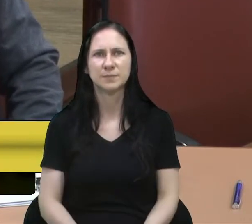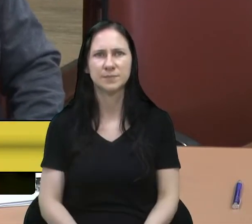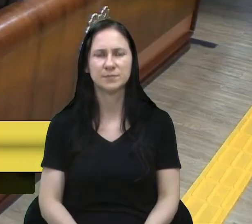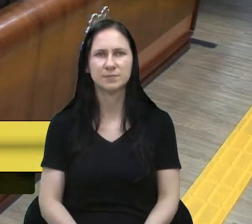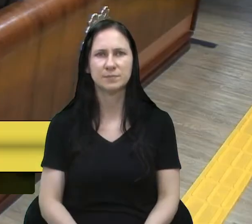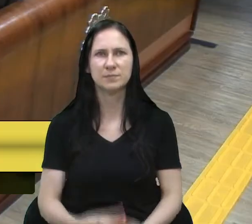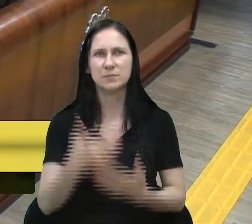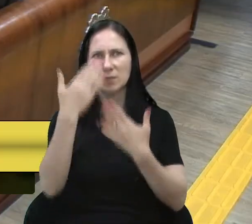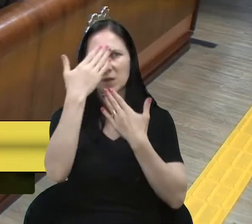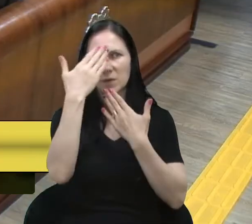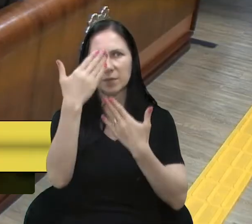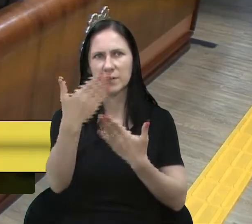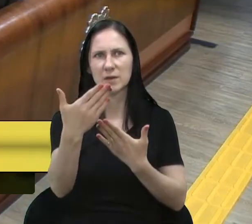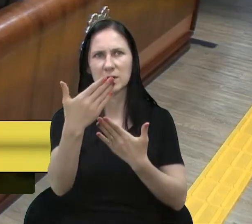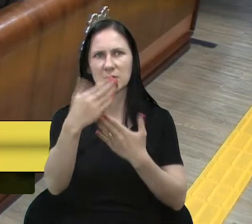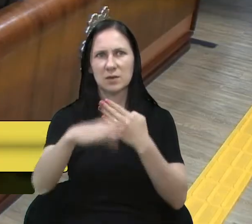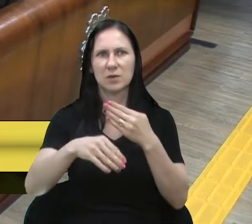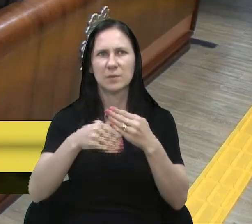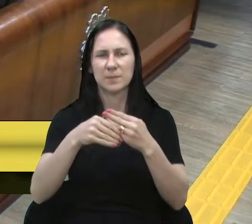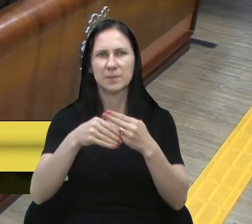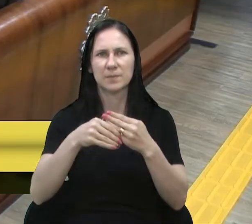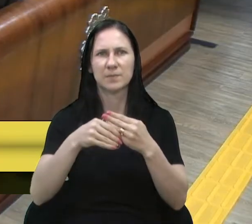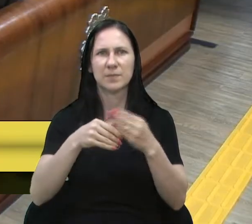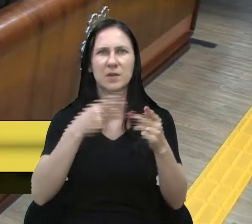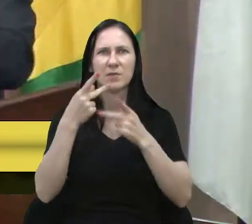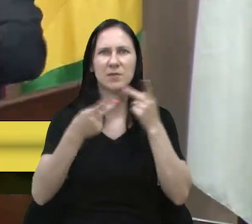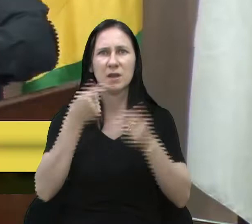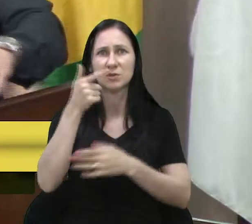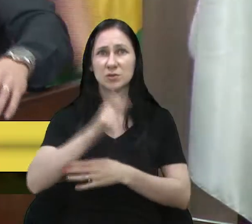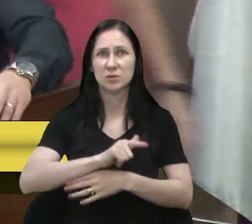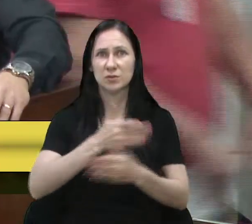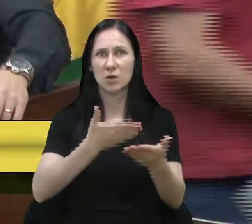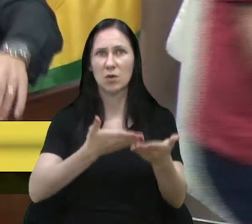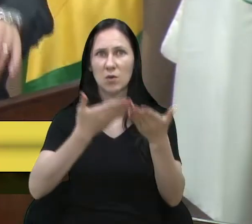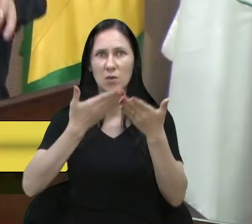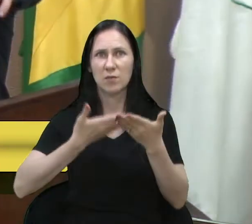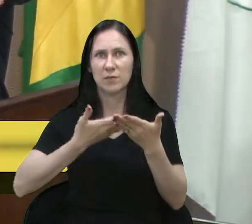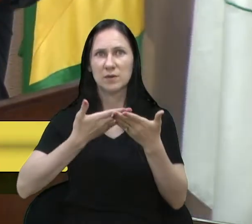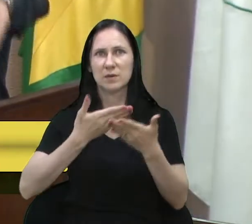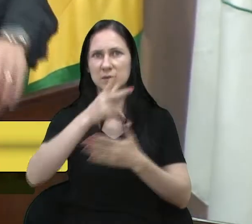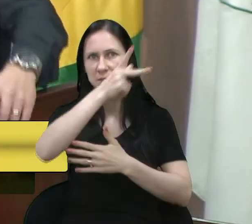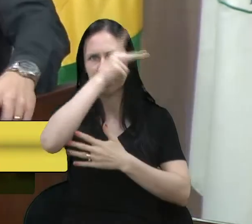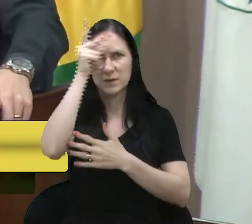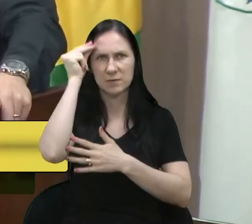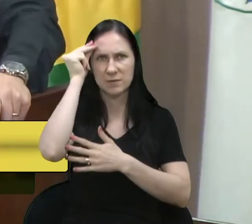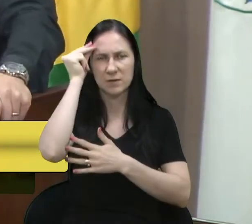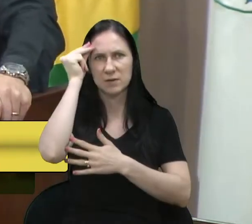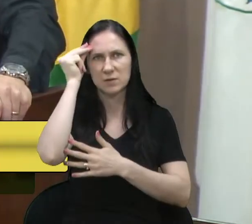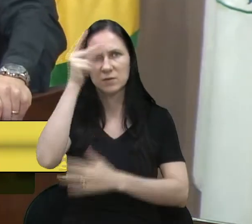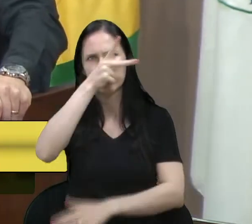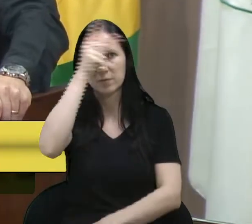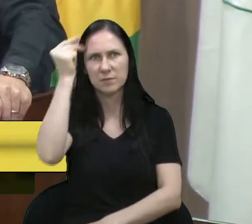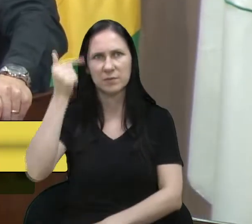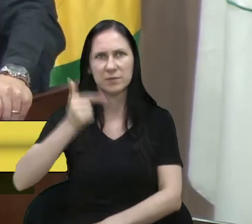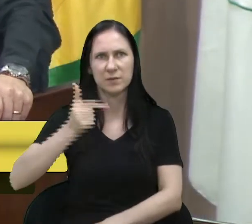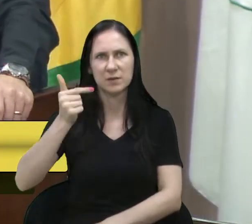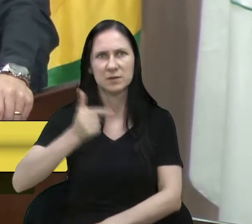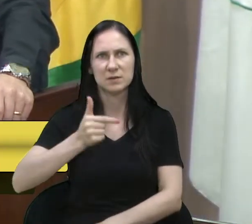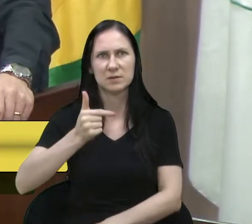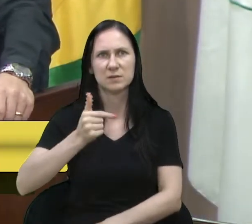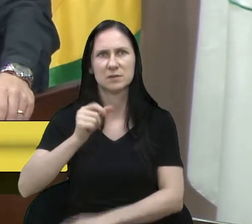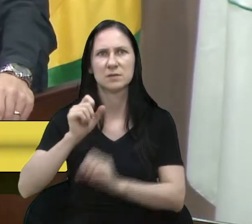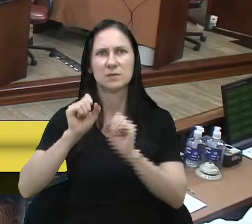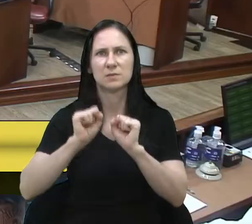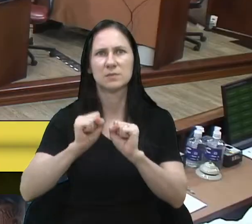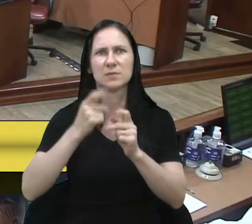Obrigado pela contribuição, reforçando o convite ao prefeito e à vice. Sua parte, vereador Lucas. Boa parte, senhor